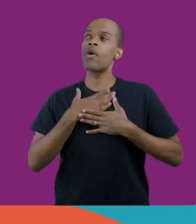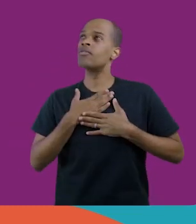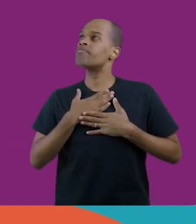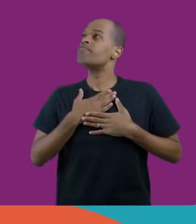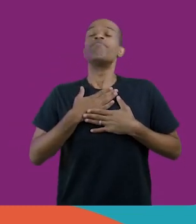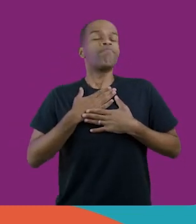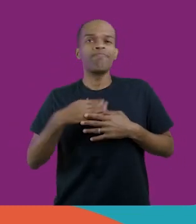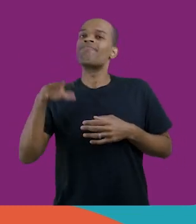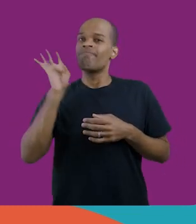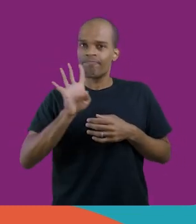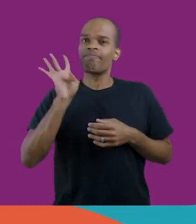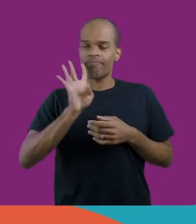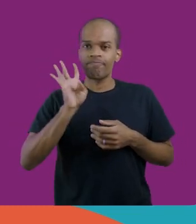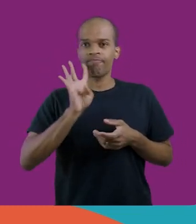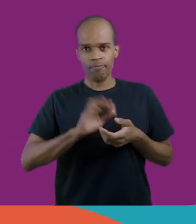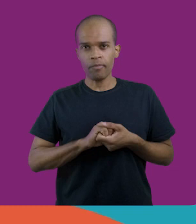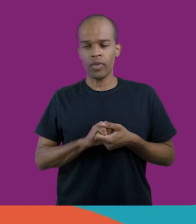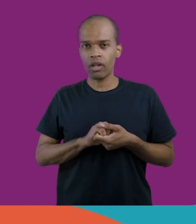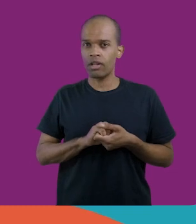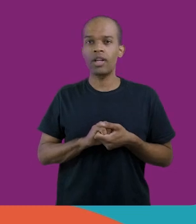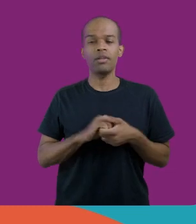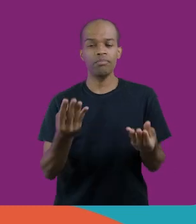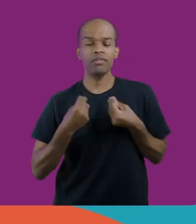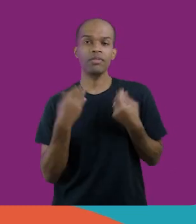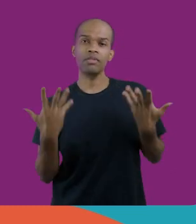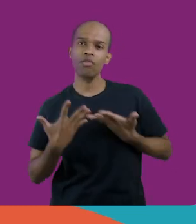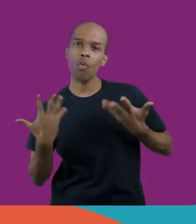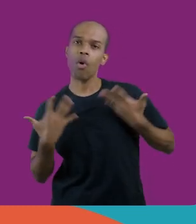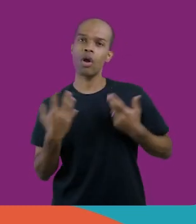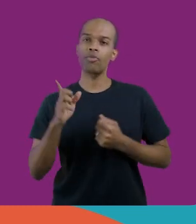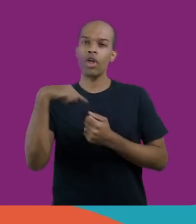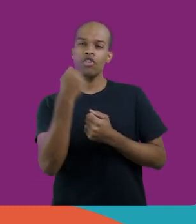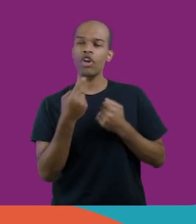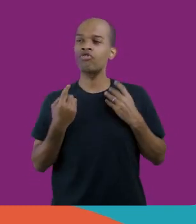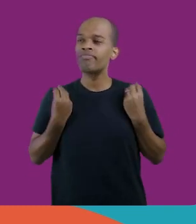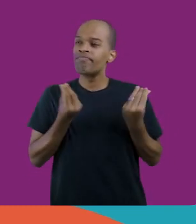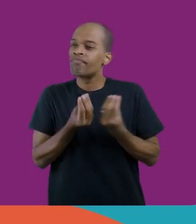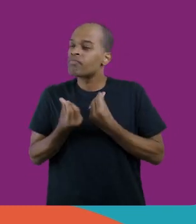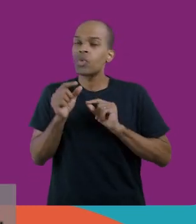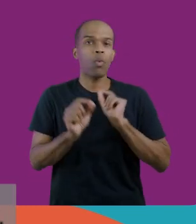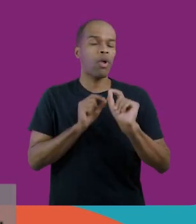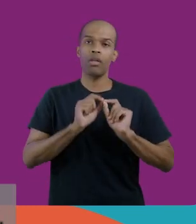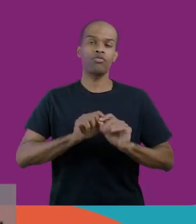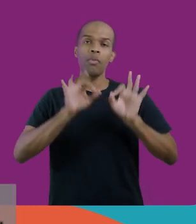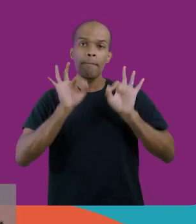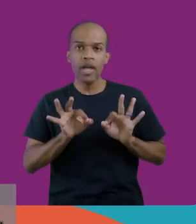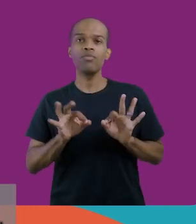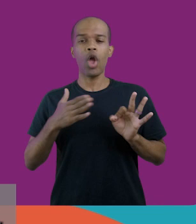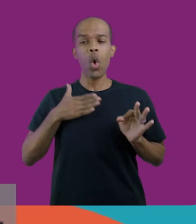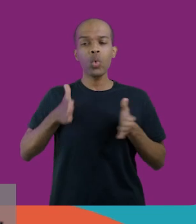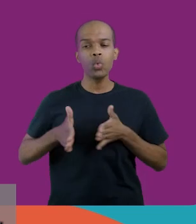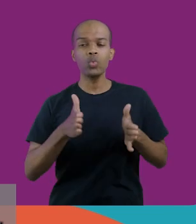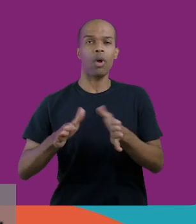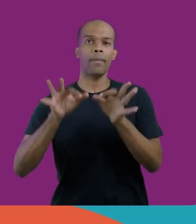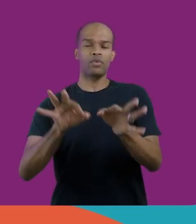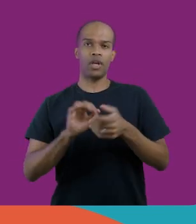muito legal, me deu um ânimo, né, e a gente fica com aquela sensação, realmente, eu estou no